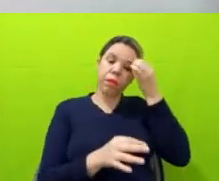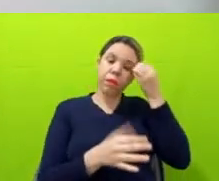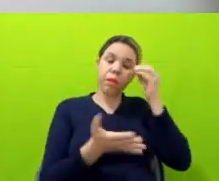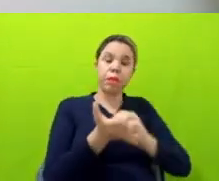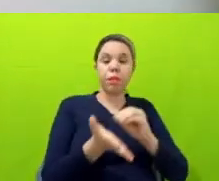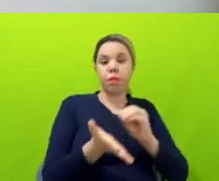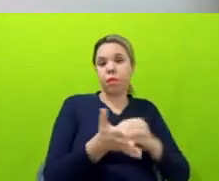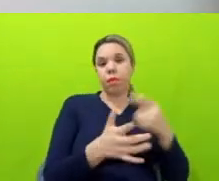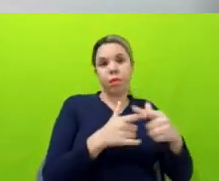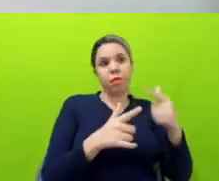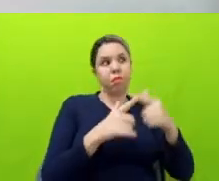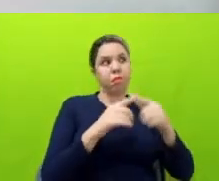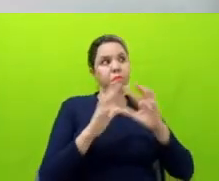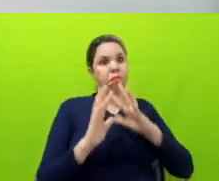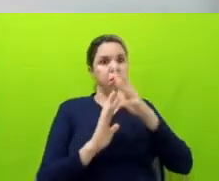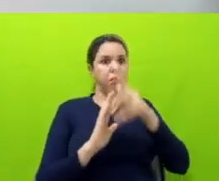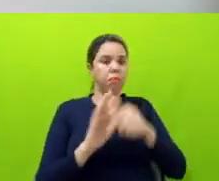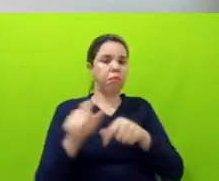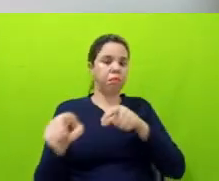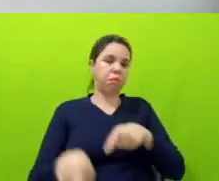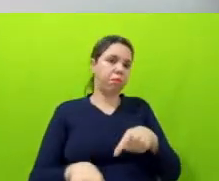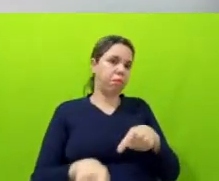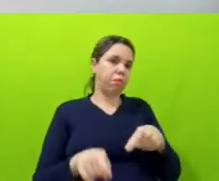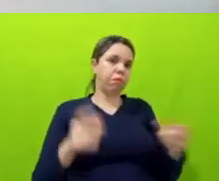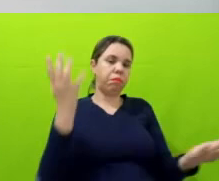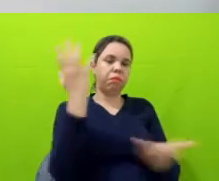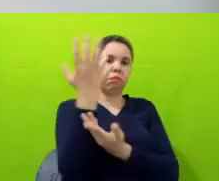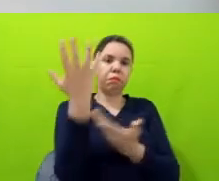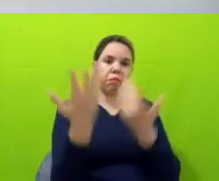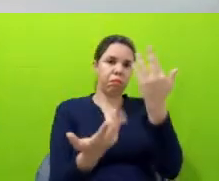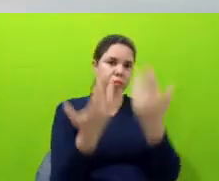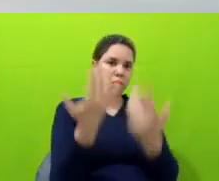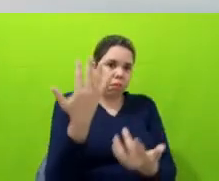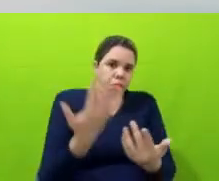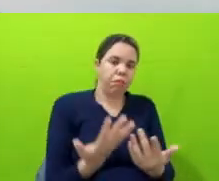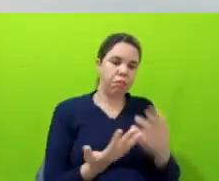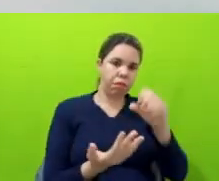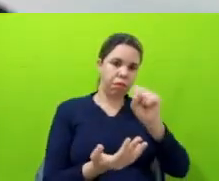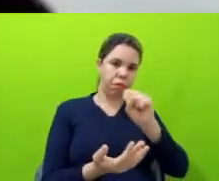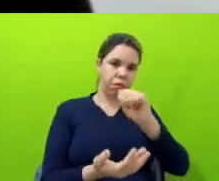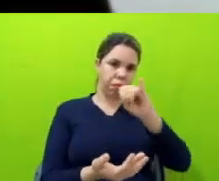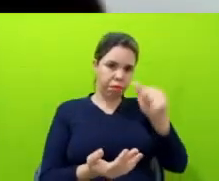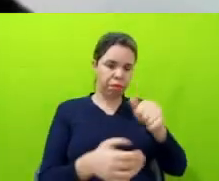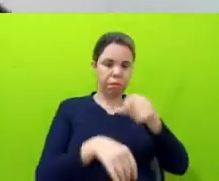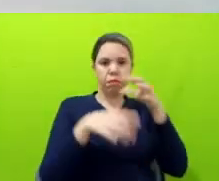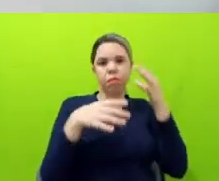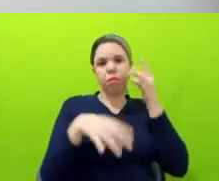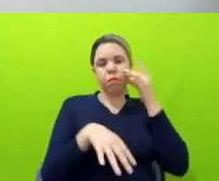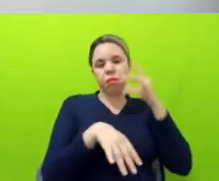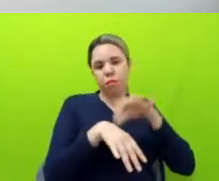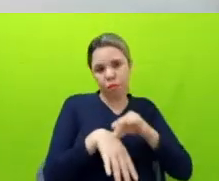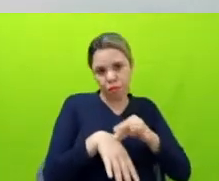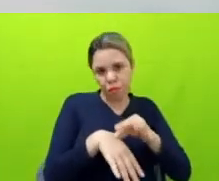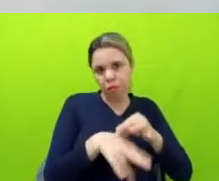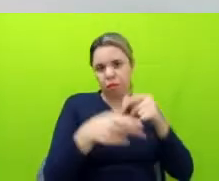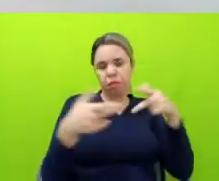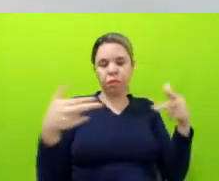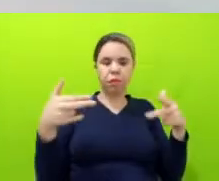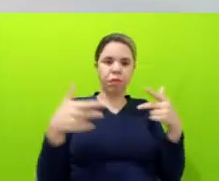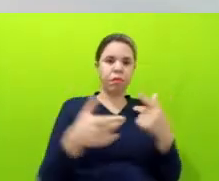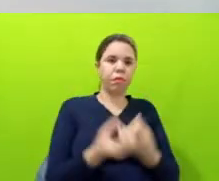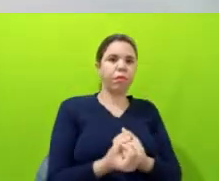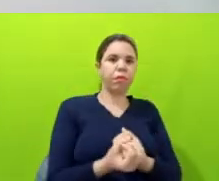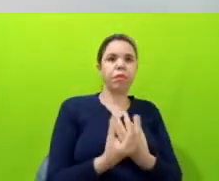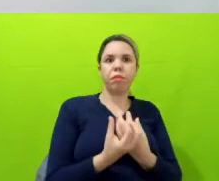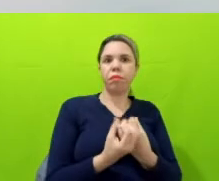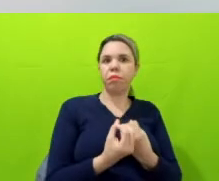campo, né, desmatamento ilegal associado à cadeia da soja, da carne, enfim, é uma fonte de informação ainda que a